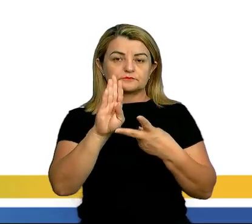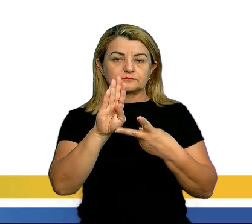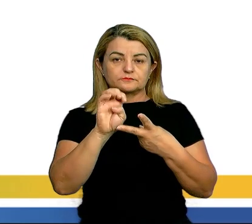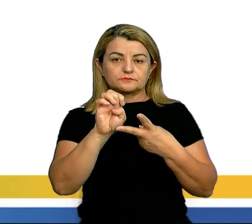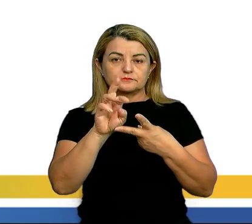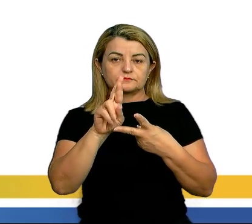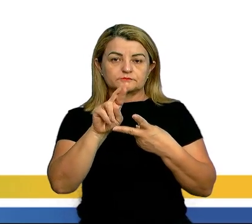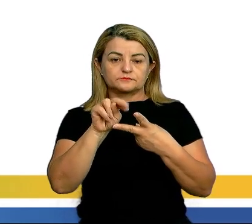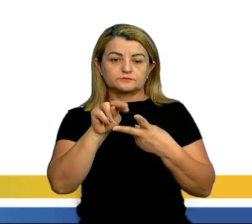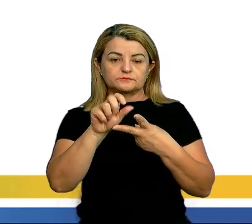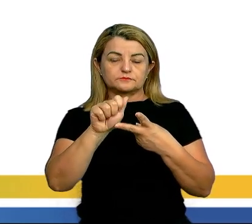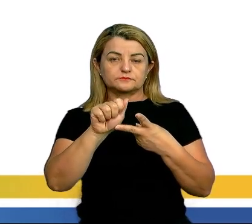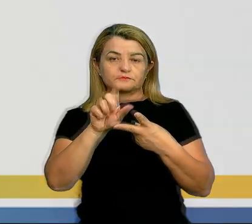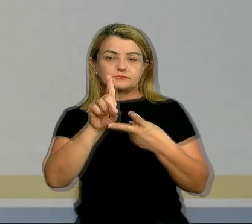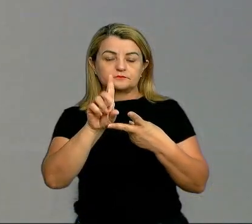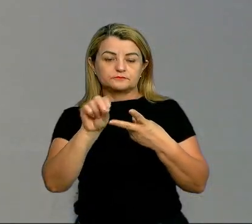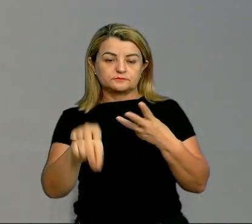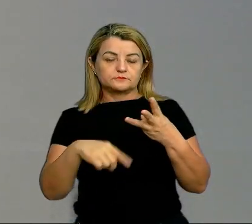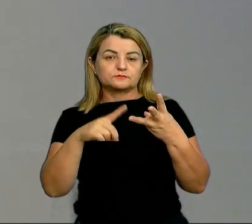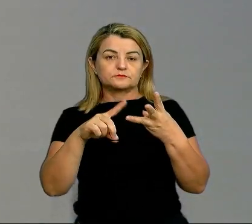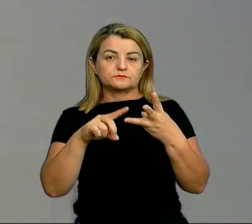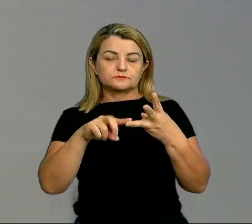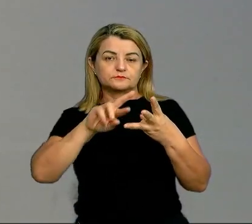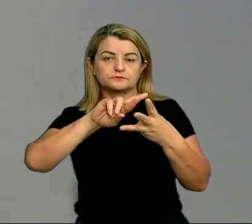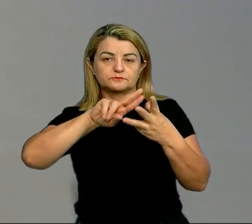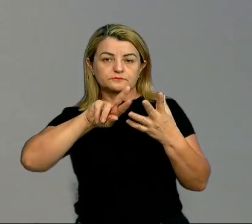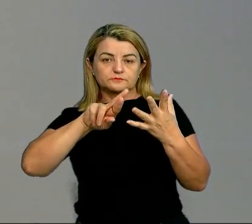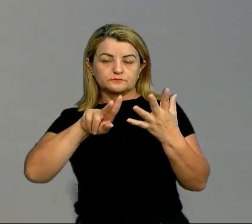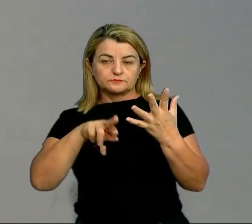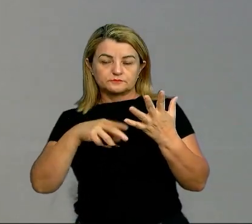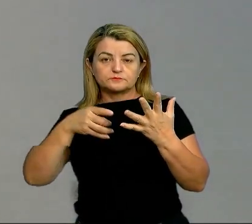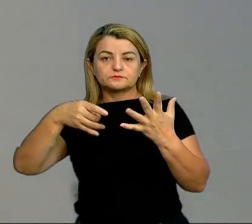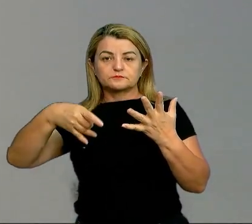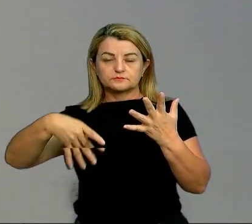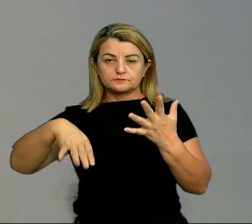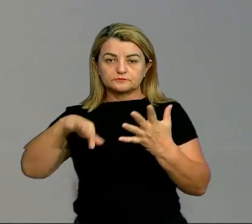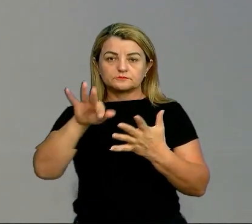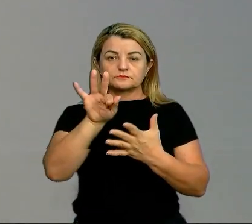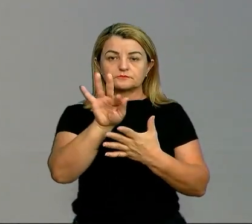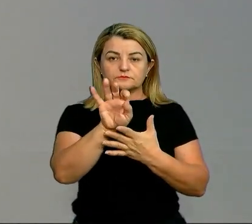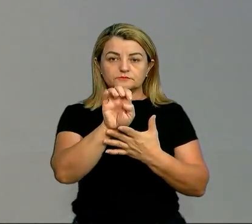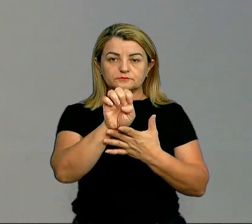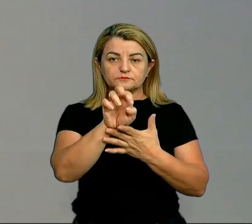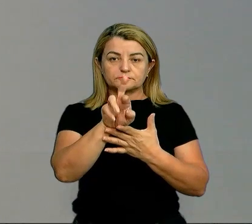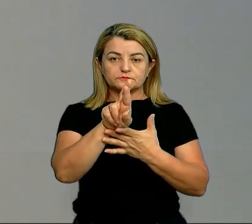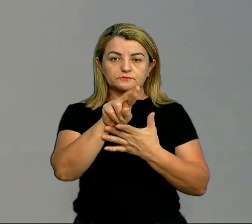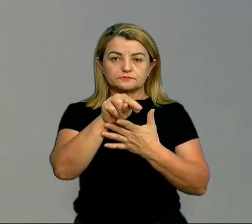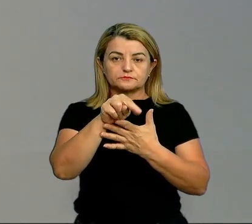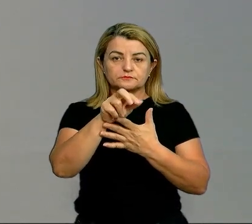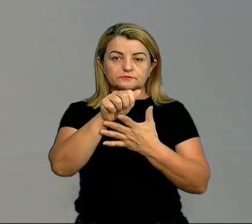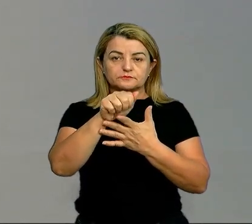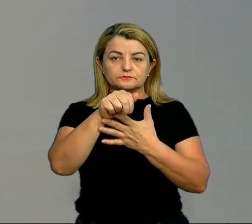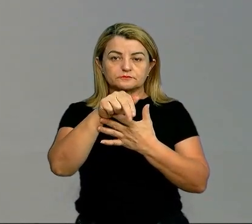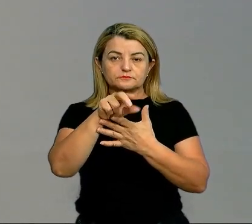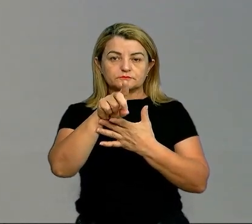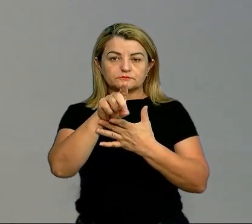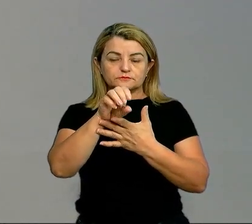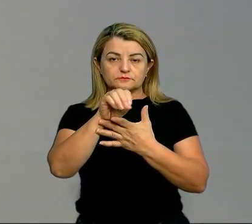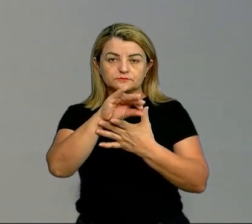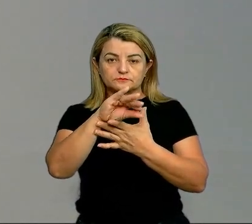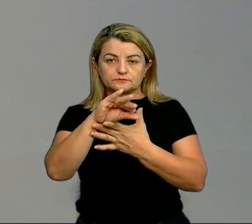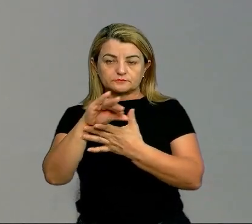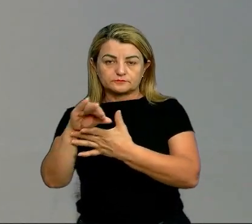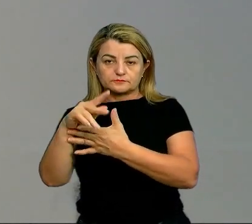sobre o Ricardo Reis. E por último também falaremos do Fernando como ele mesmo, quer dizer, como tratar,